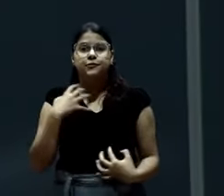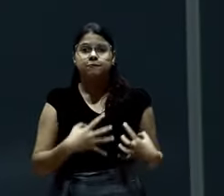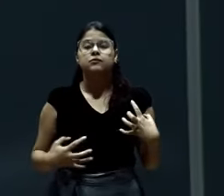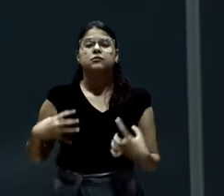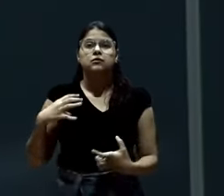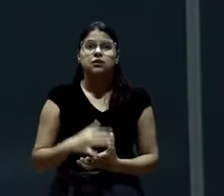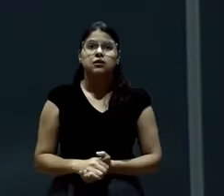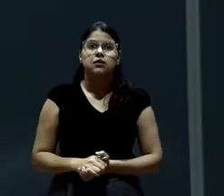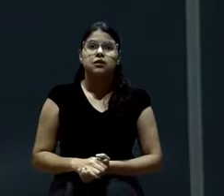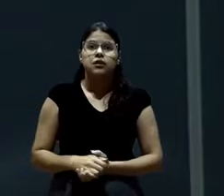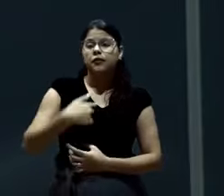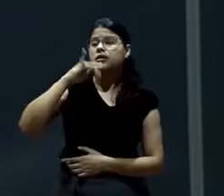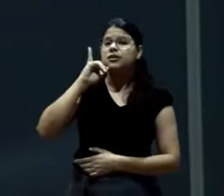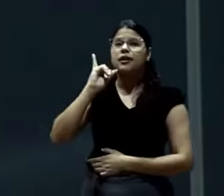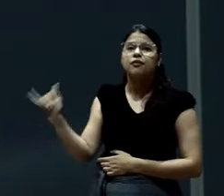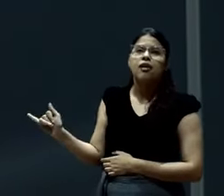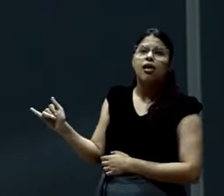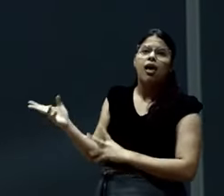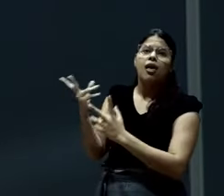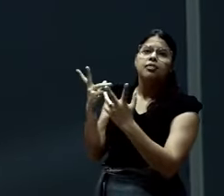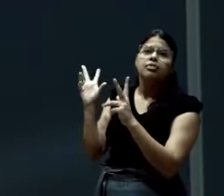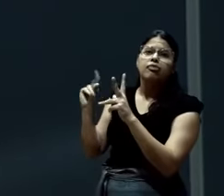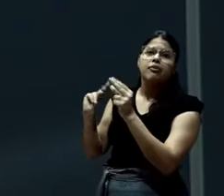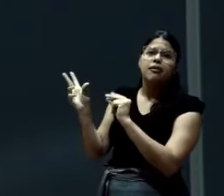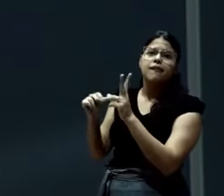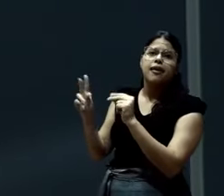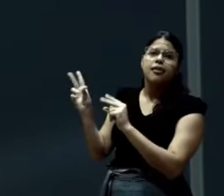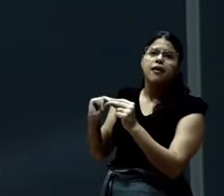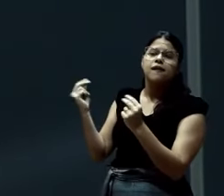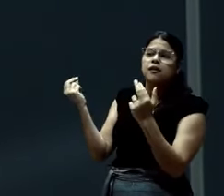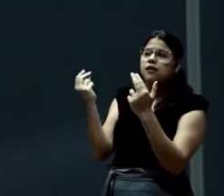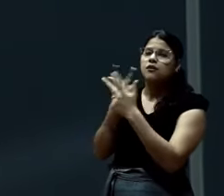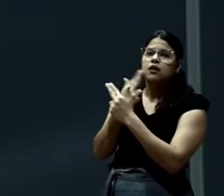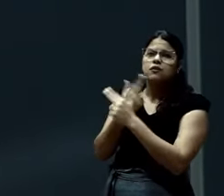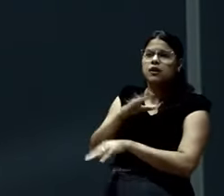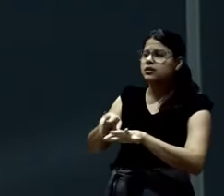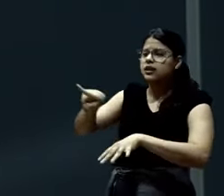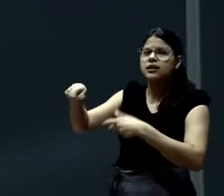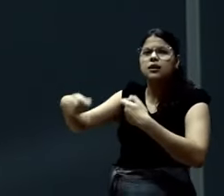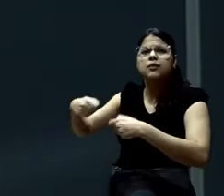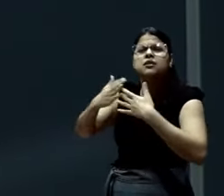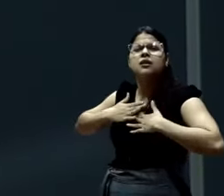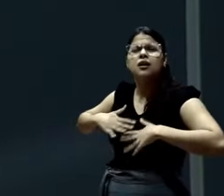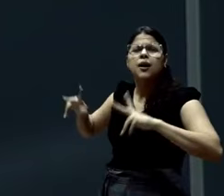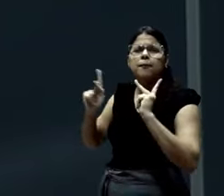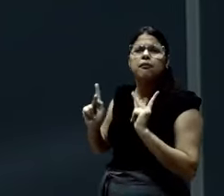E você foi falar algo, nada a ver para ele. Sabe o ele queria? Uma paz.